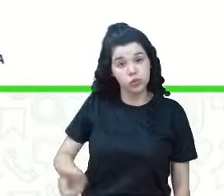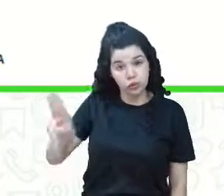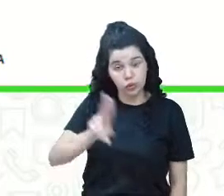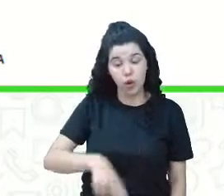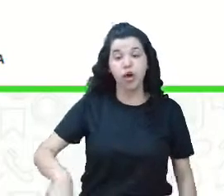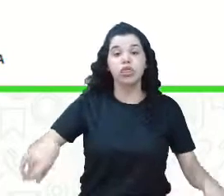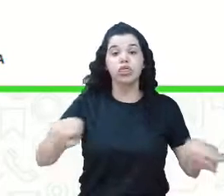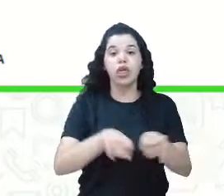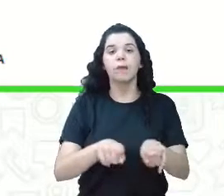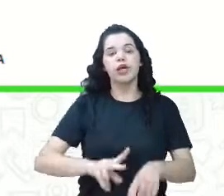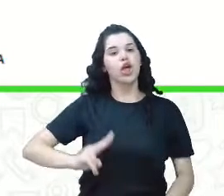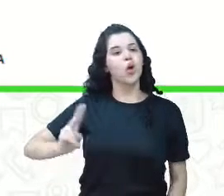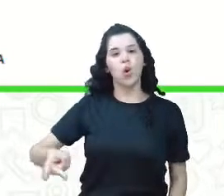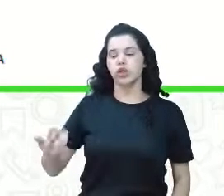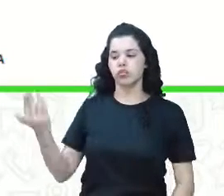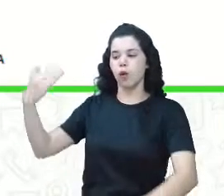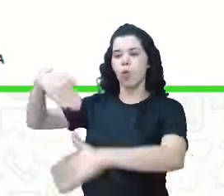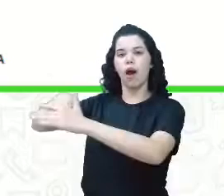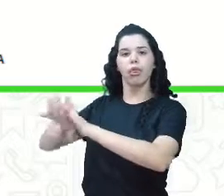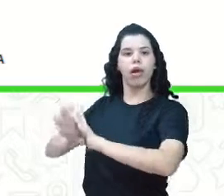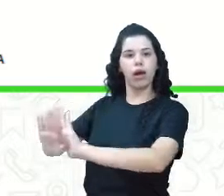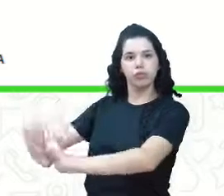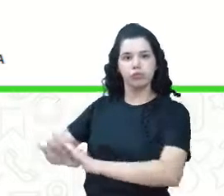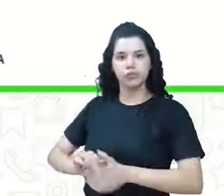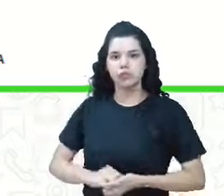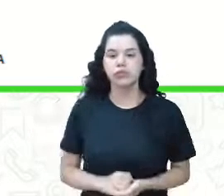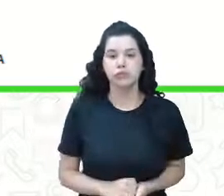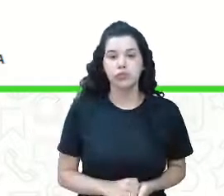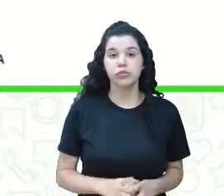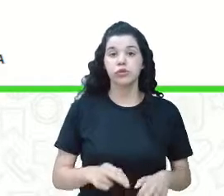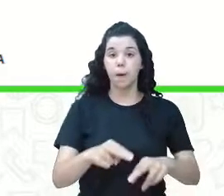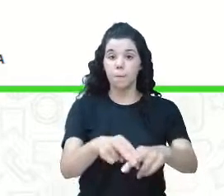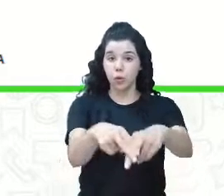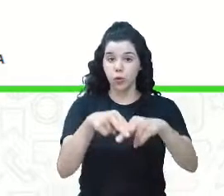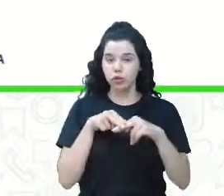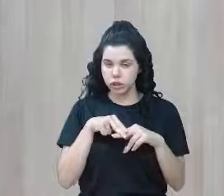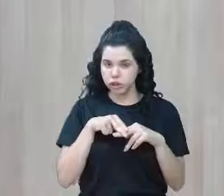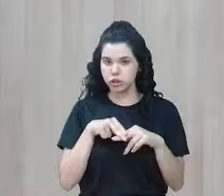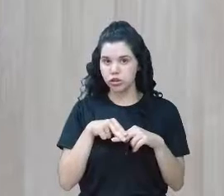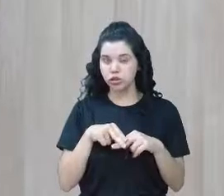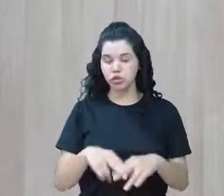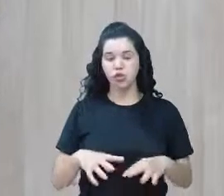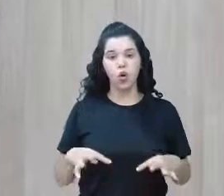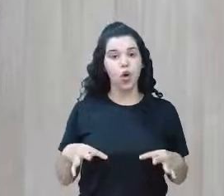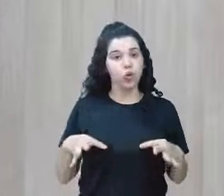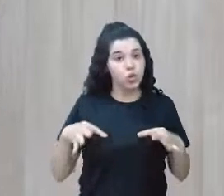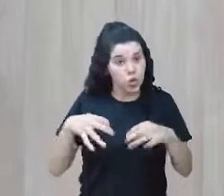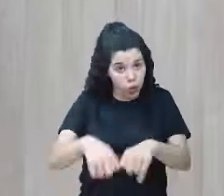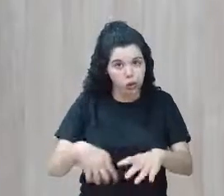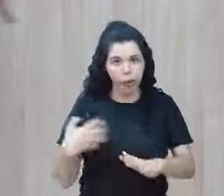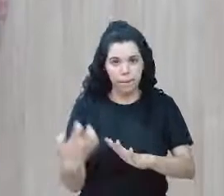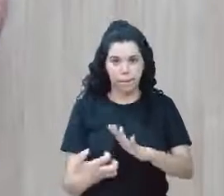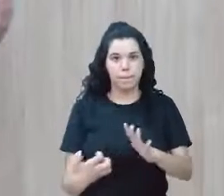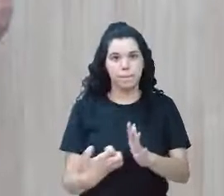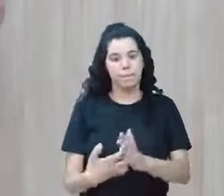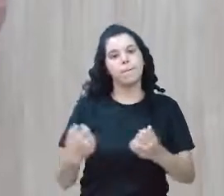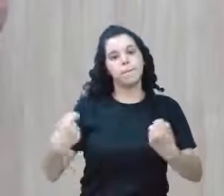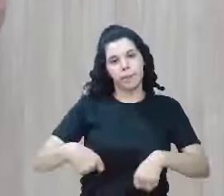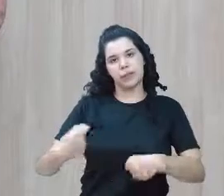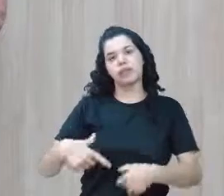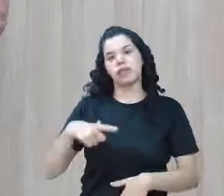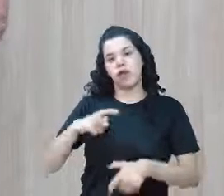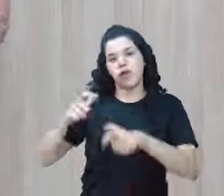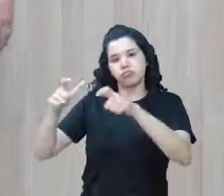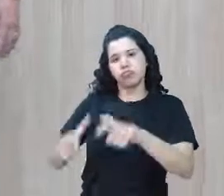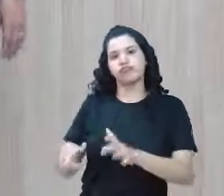aquelas que se mantêm no estoque. Então, toda a empresa precisa ter o seu inventário.